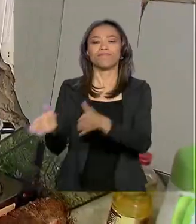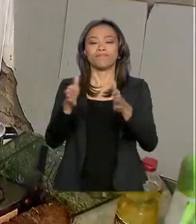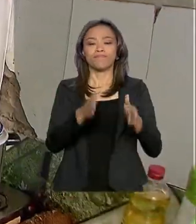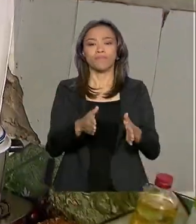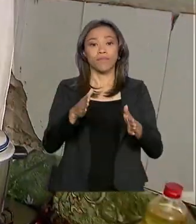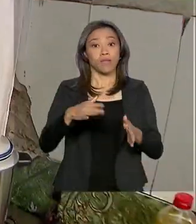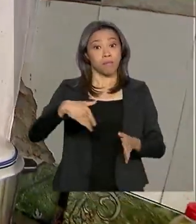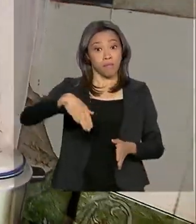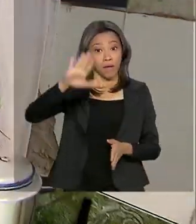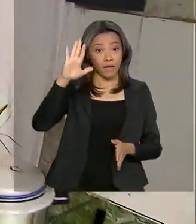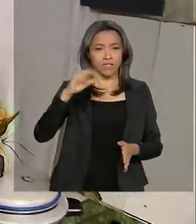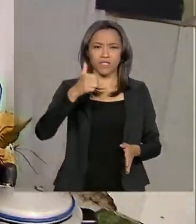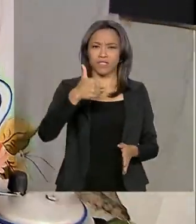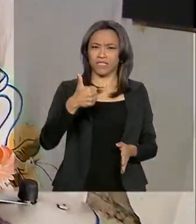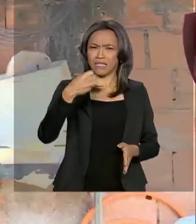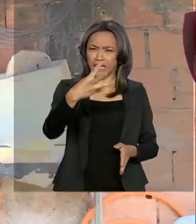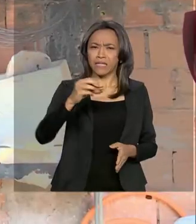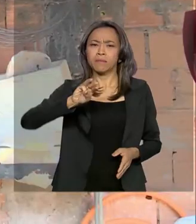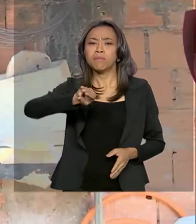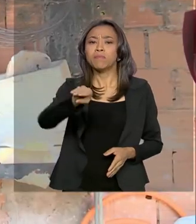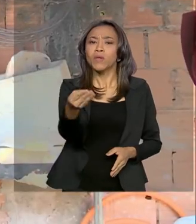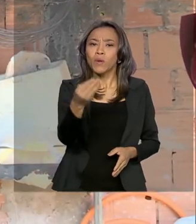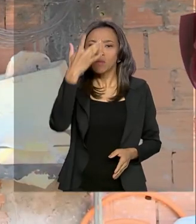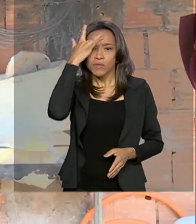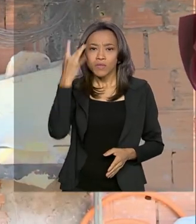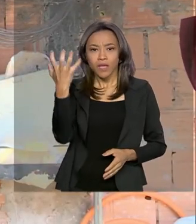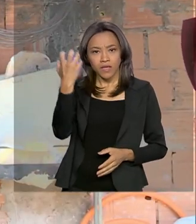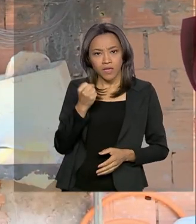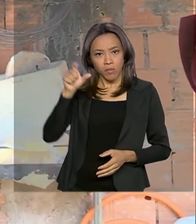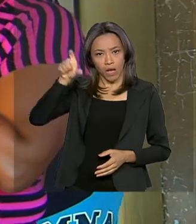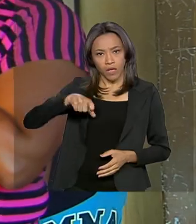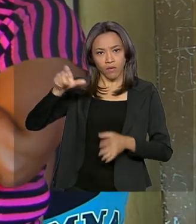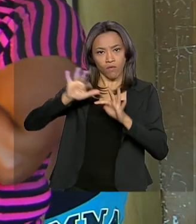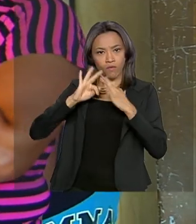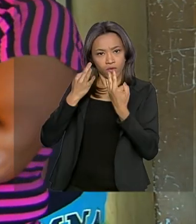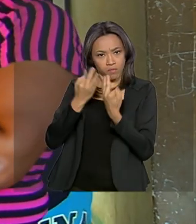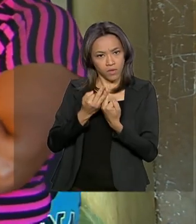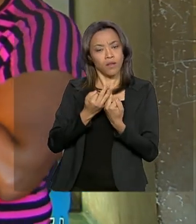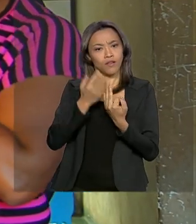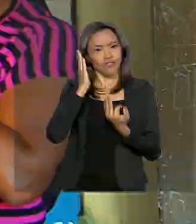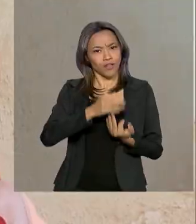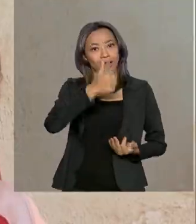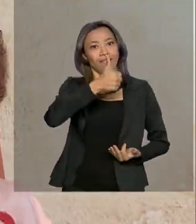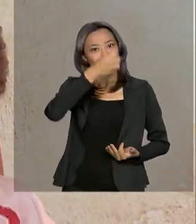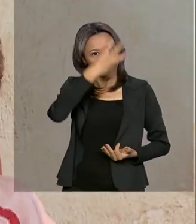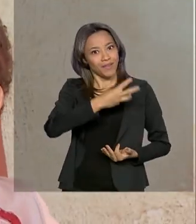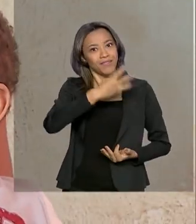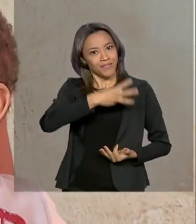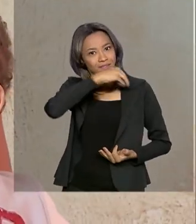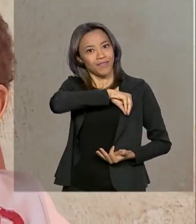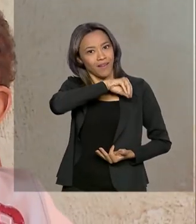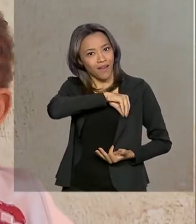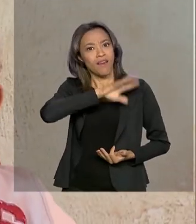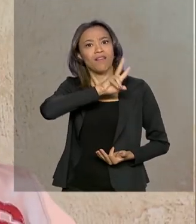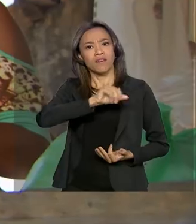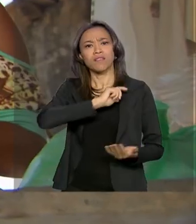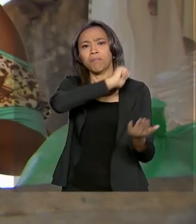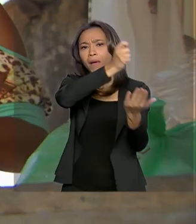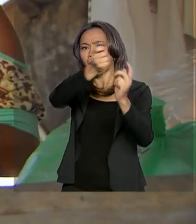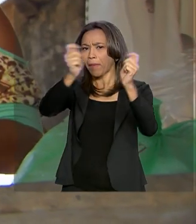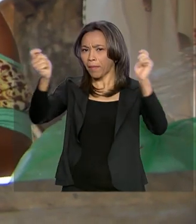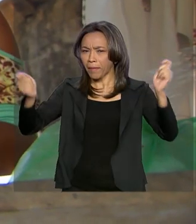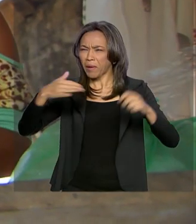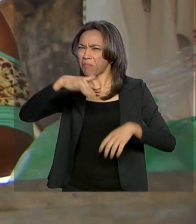Mais de 13 milhões de beneficiários do Bolsa Família começam a receber o 13º salário. Serão pagos mais de